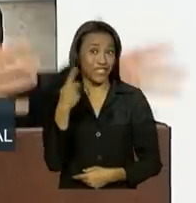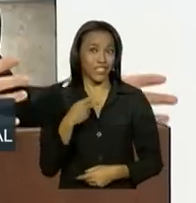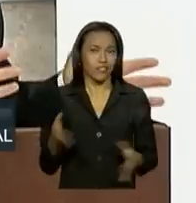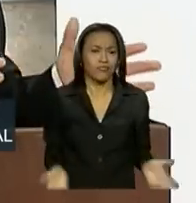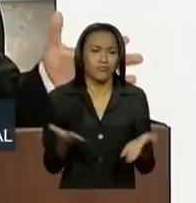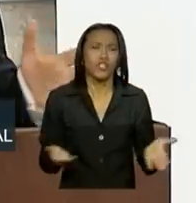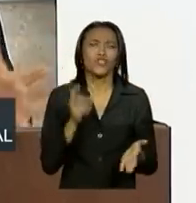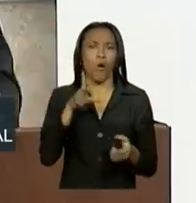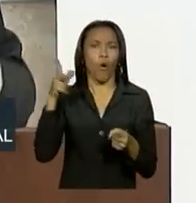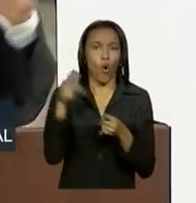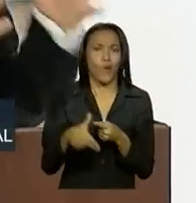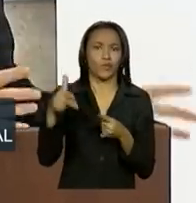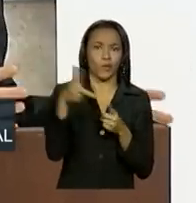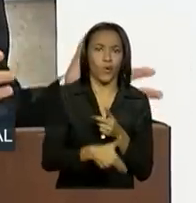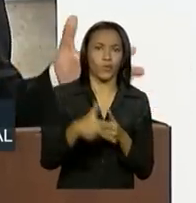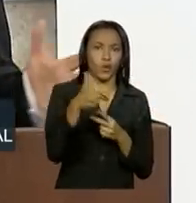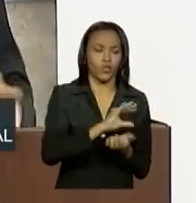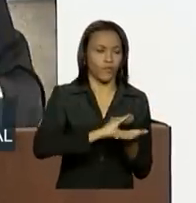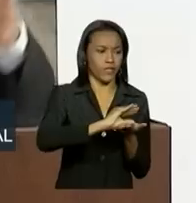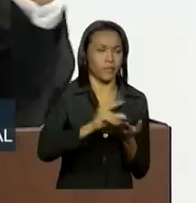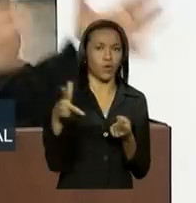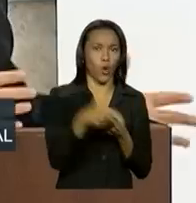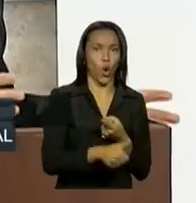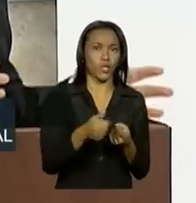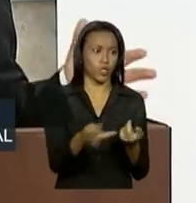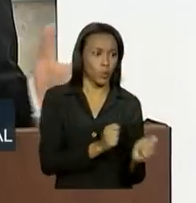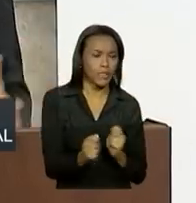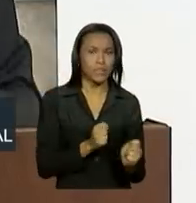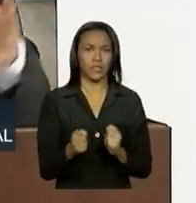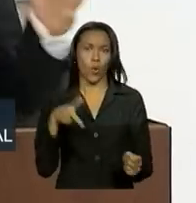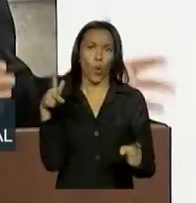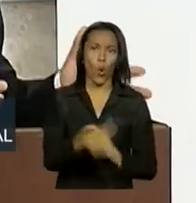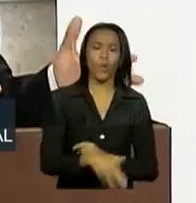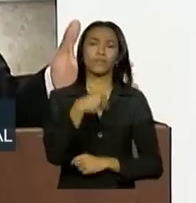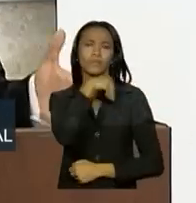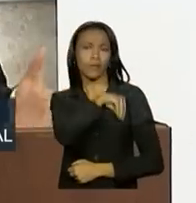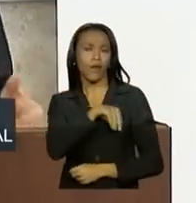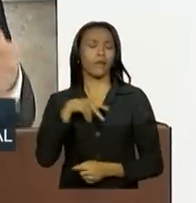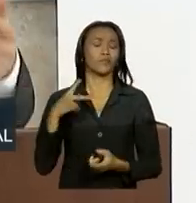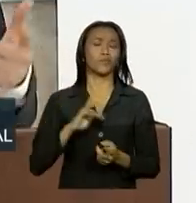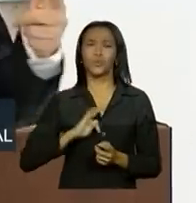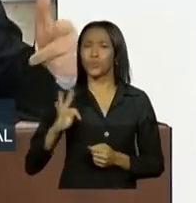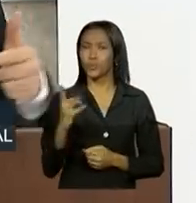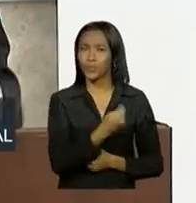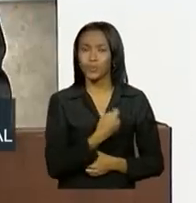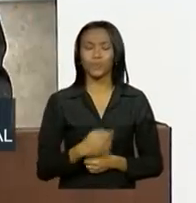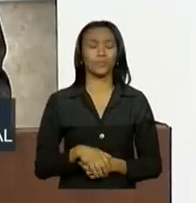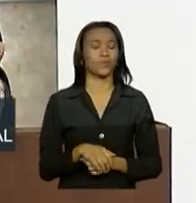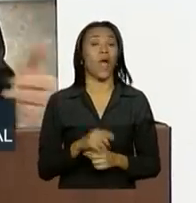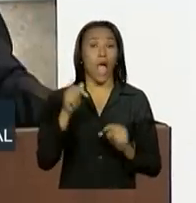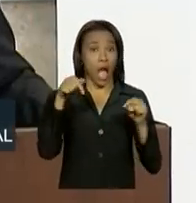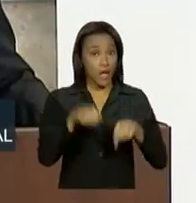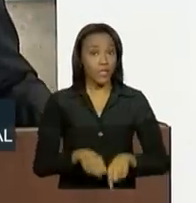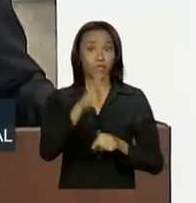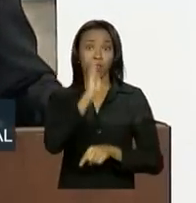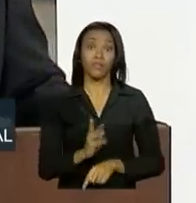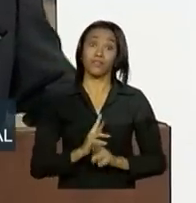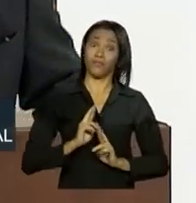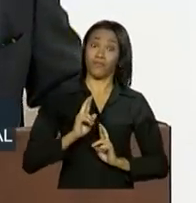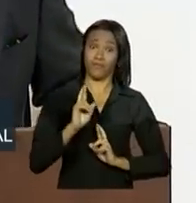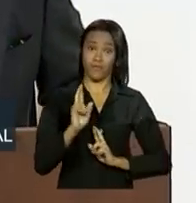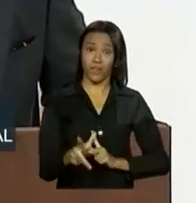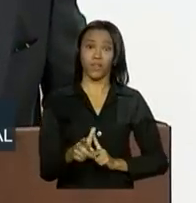só corte de investimento, corte de despesa, corte de salários, corte de benefícios. Aqui nós fazemos o